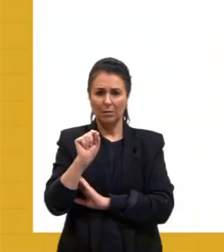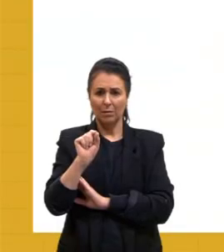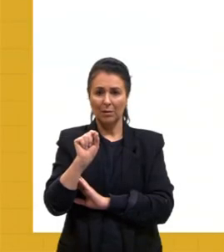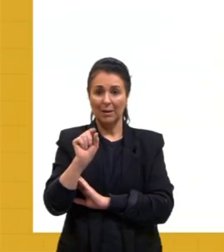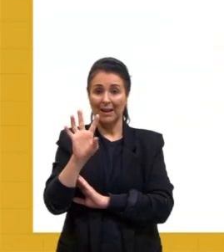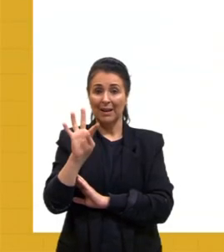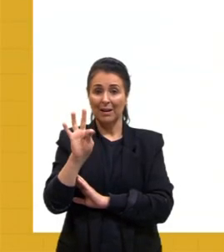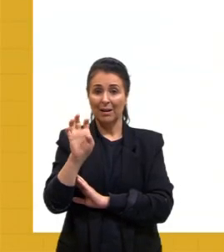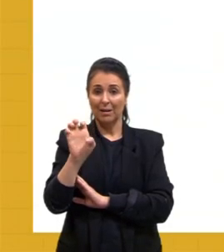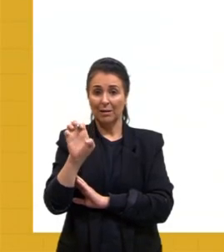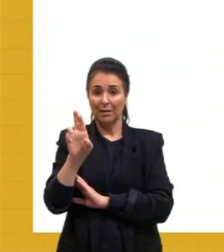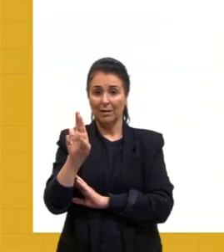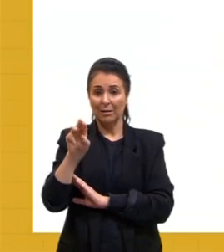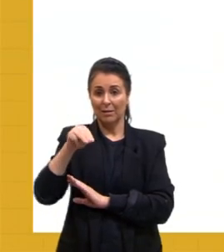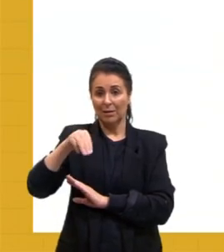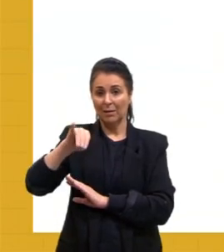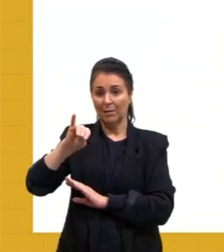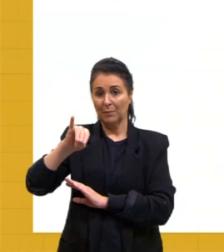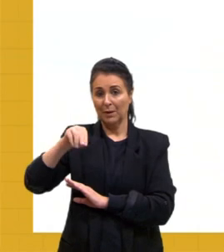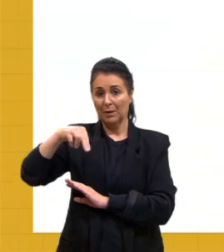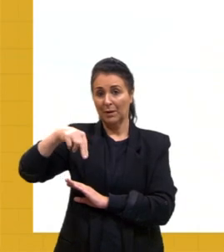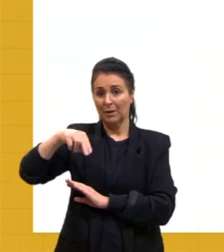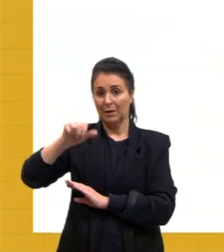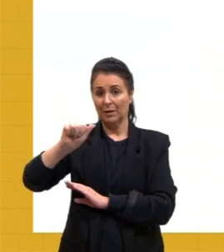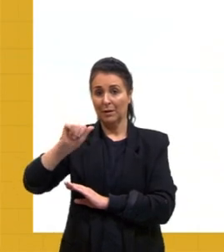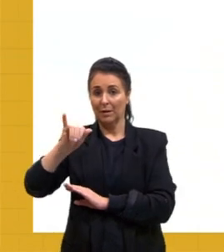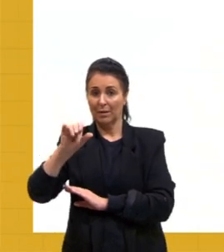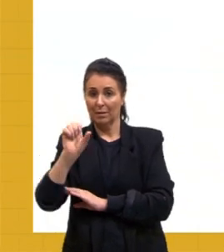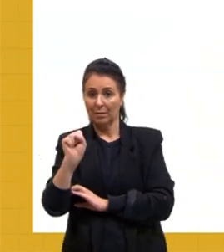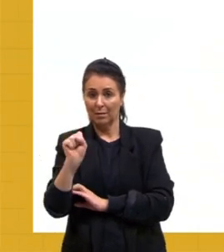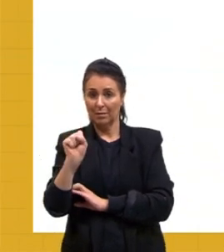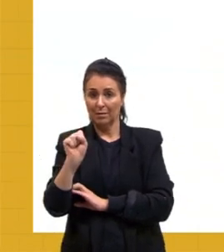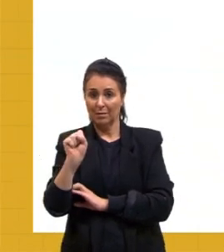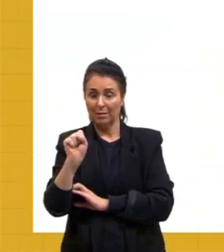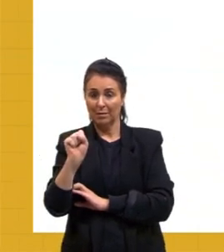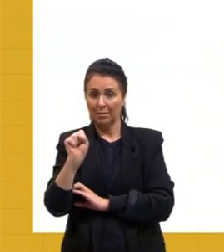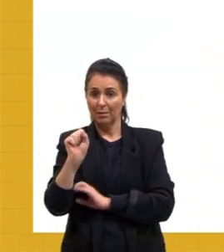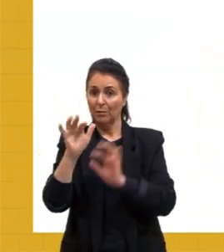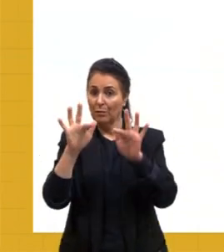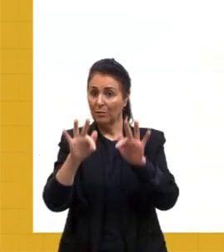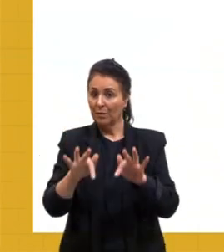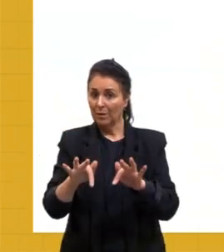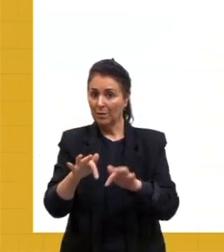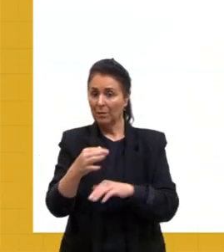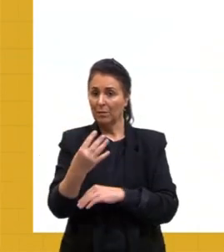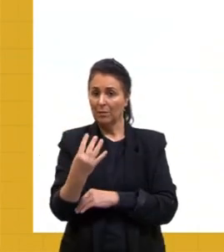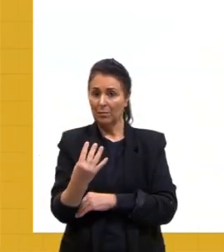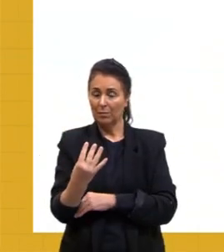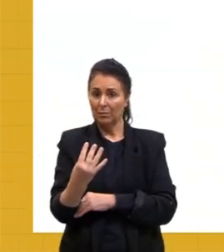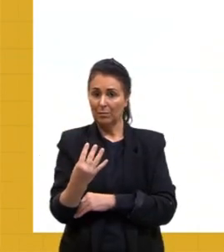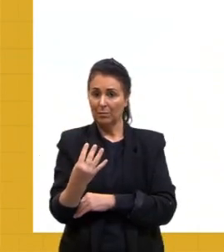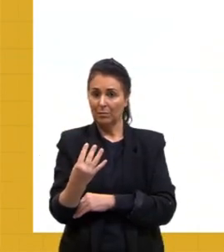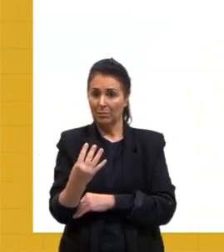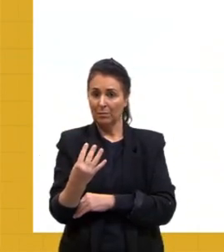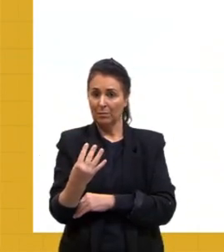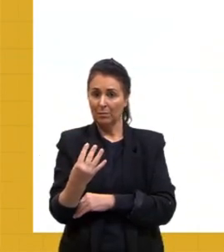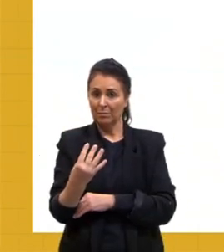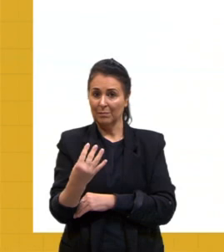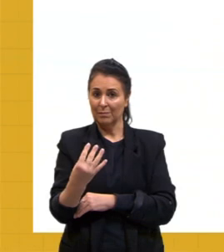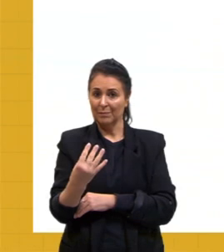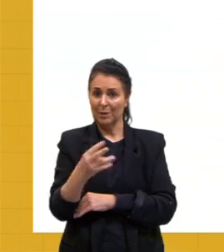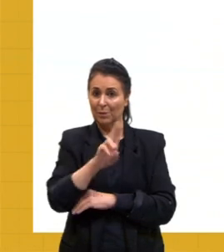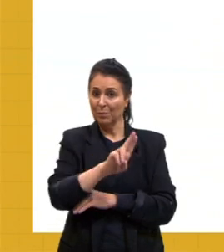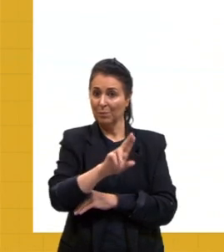terminais. Então, quer dizer que vai terminar no 4. 4 não é mais C, A, A. é U, A, A.